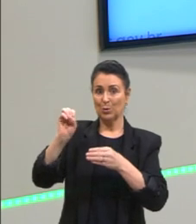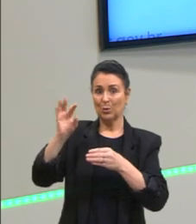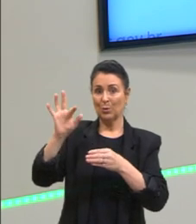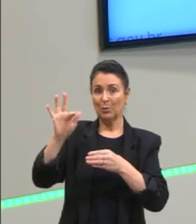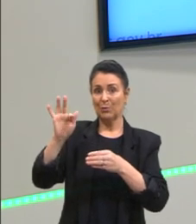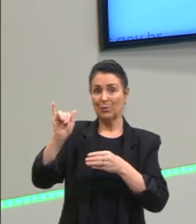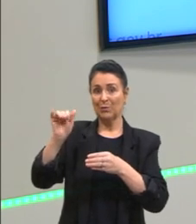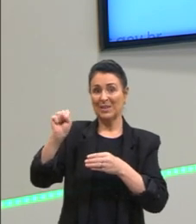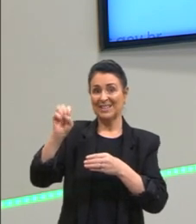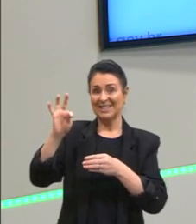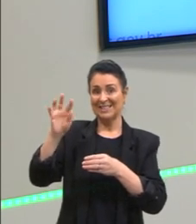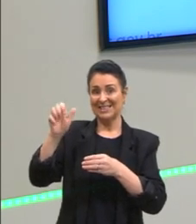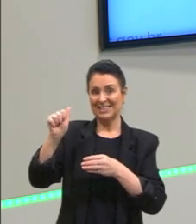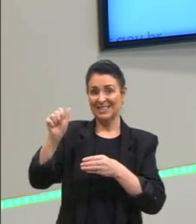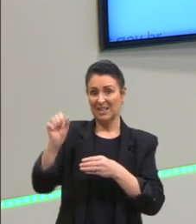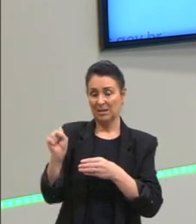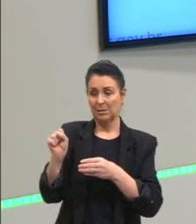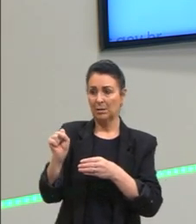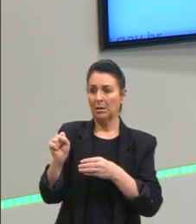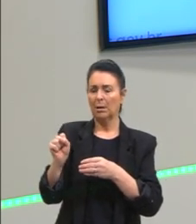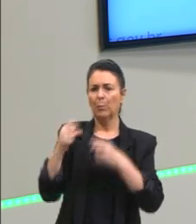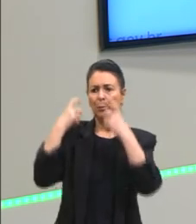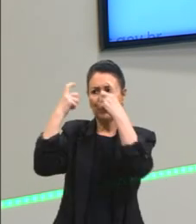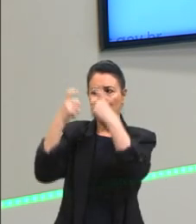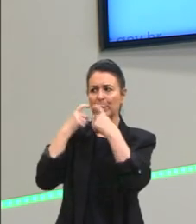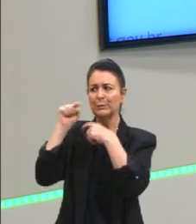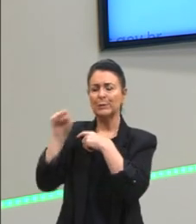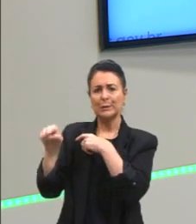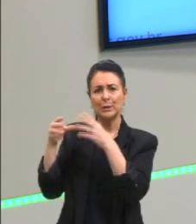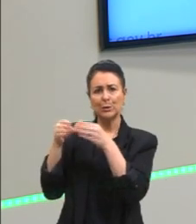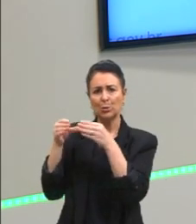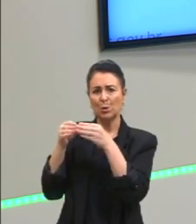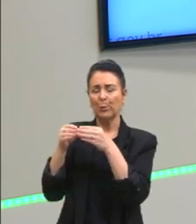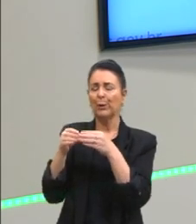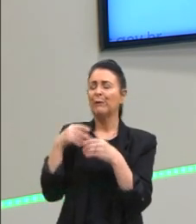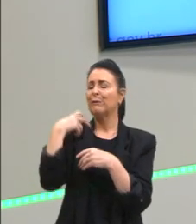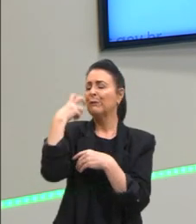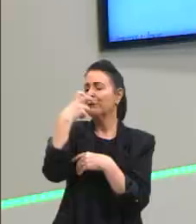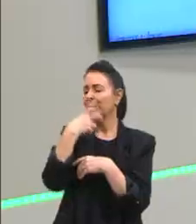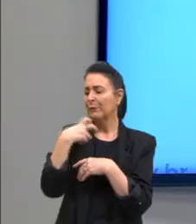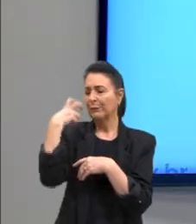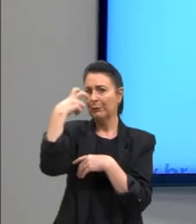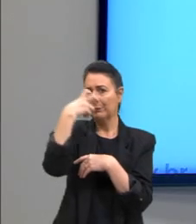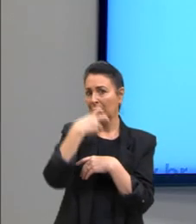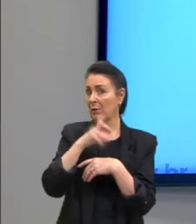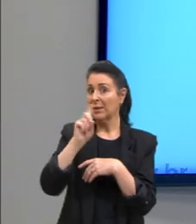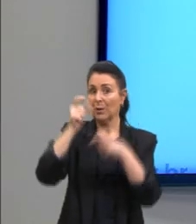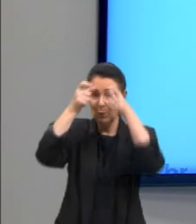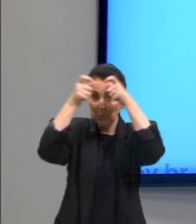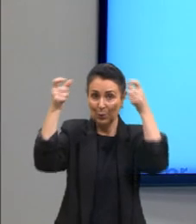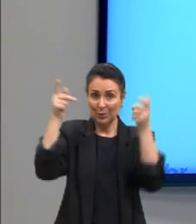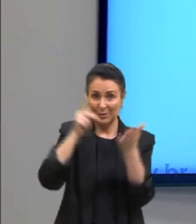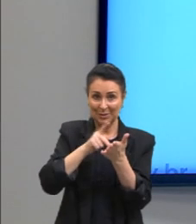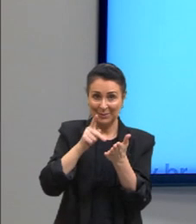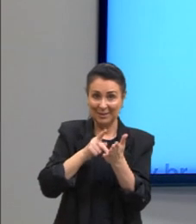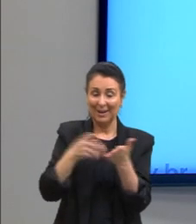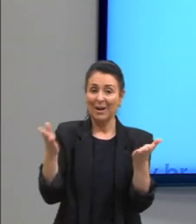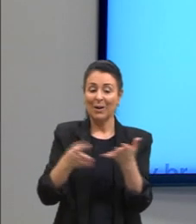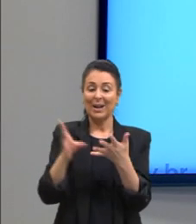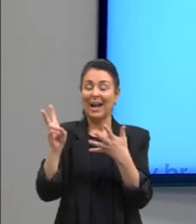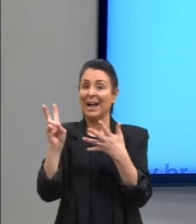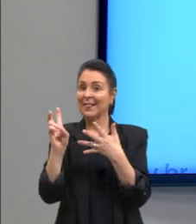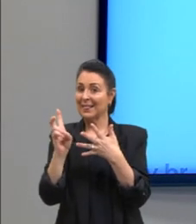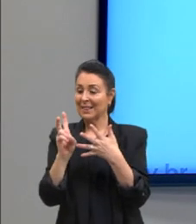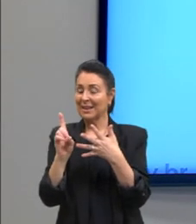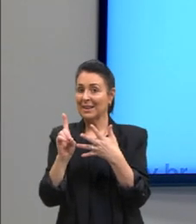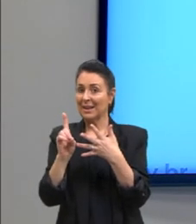eles só se preocupavam com a oratória e não com o conhecimento verdadeiro. A letra D, a demonstração de que Platão não